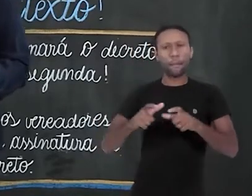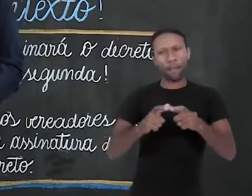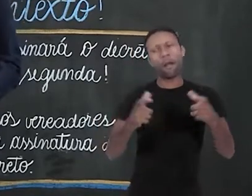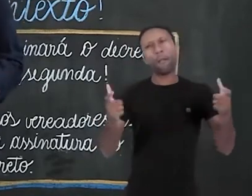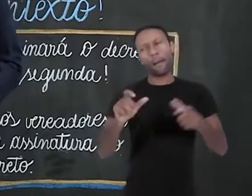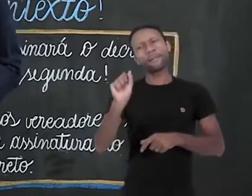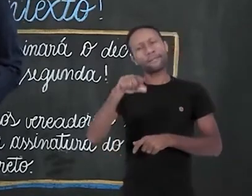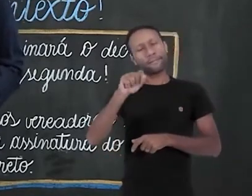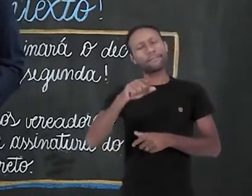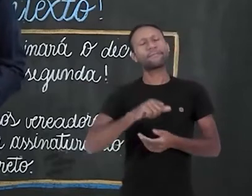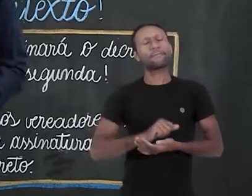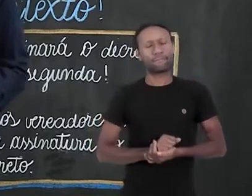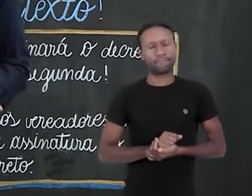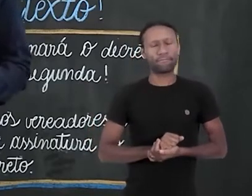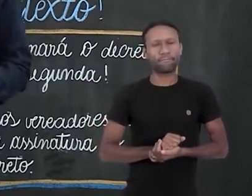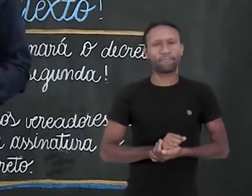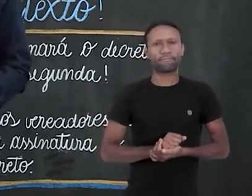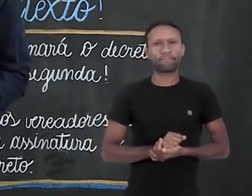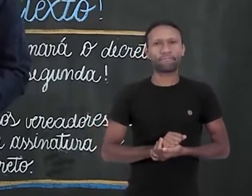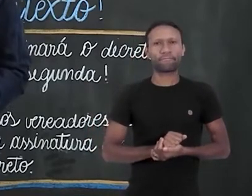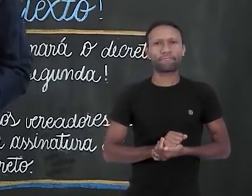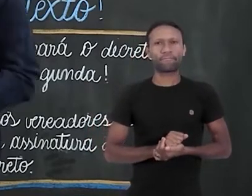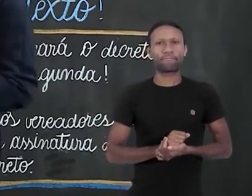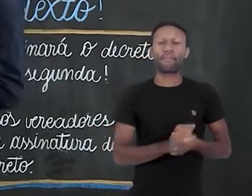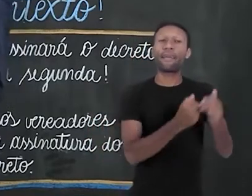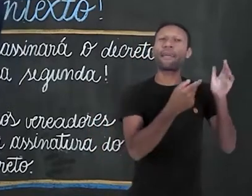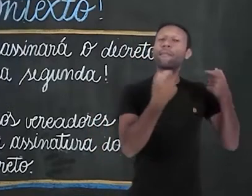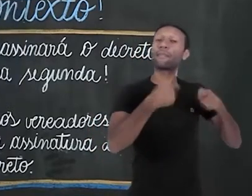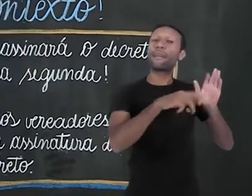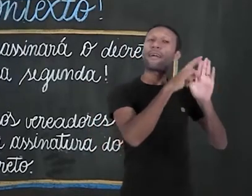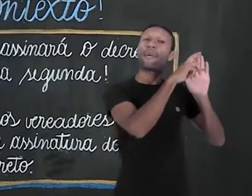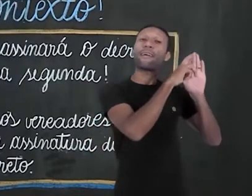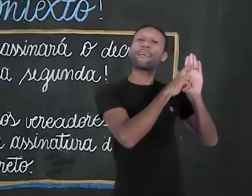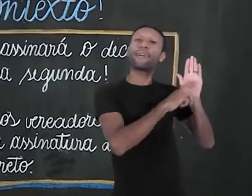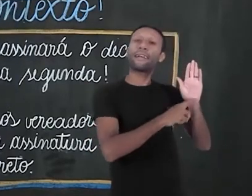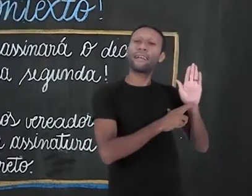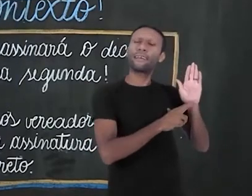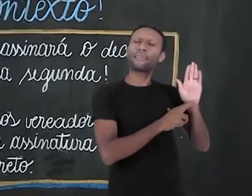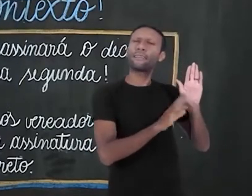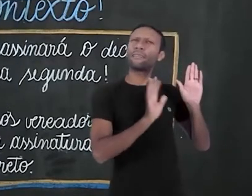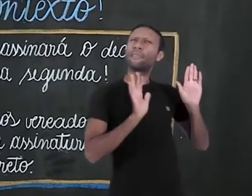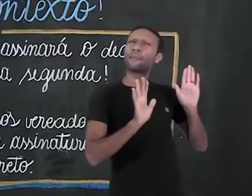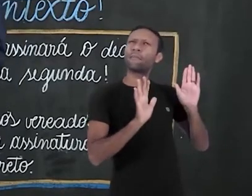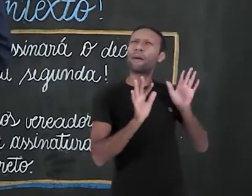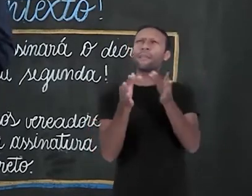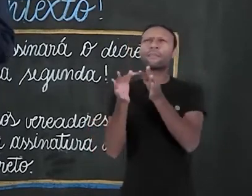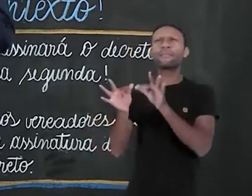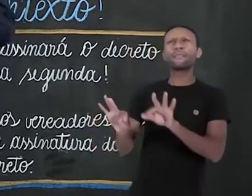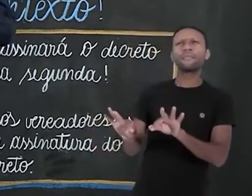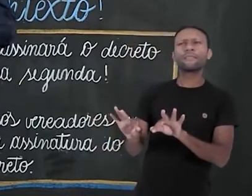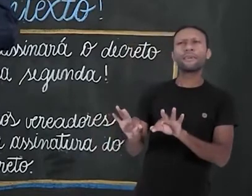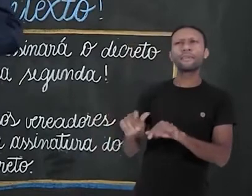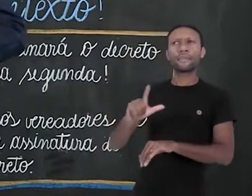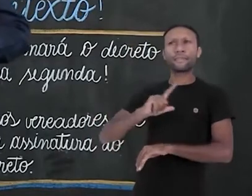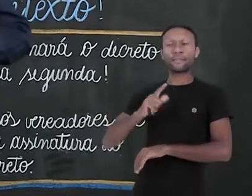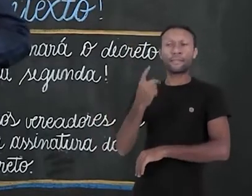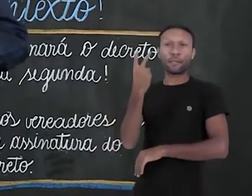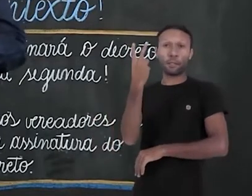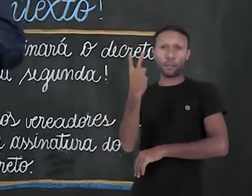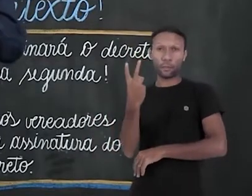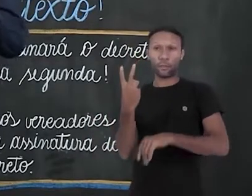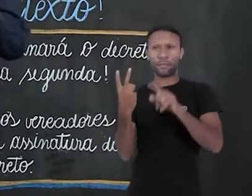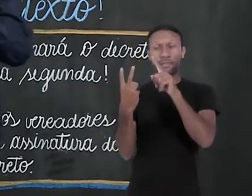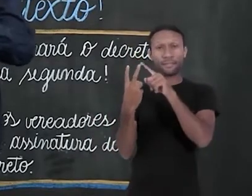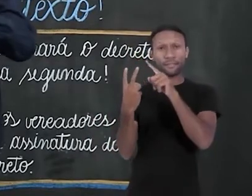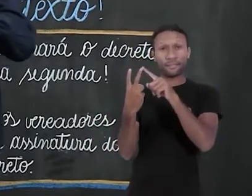delas. Por isso que ela se convenciona como regra. No caso da análise sintática, existem dois termos que a gente